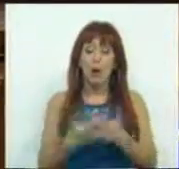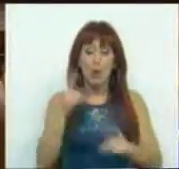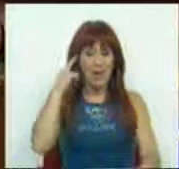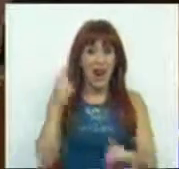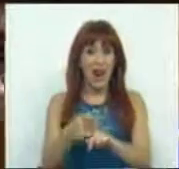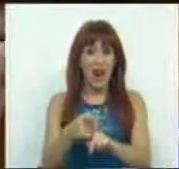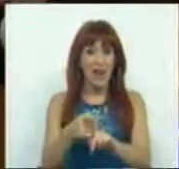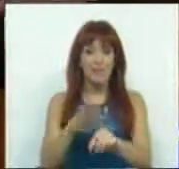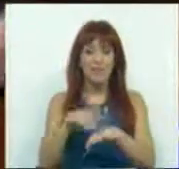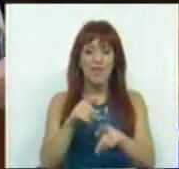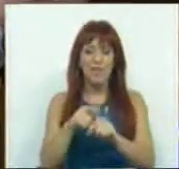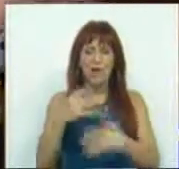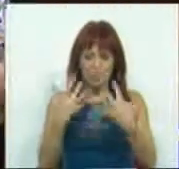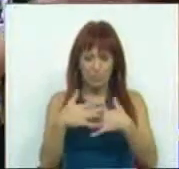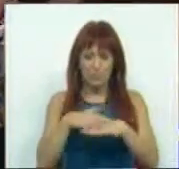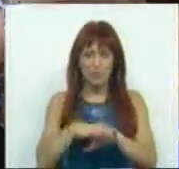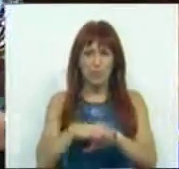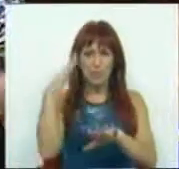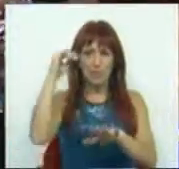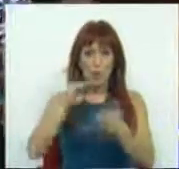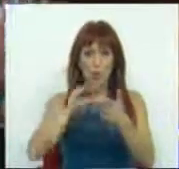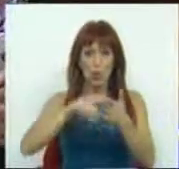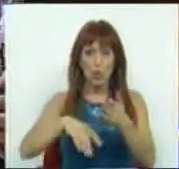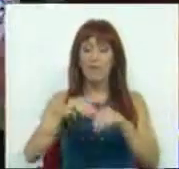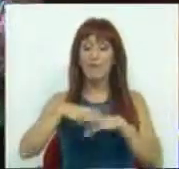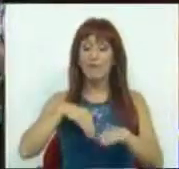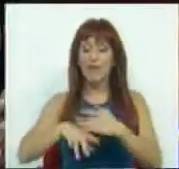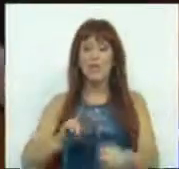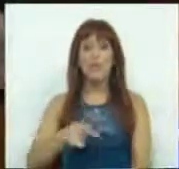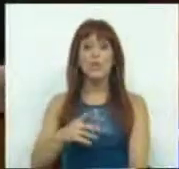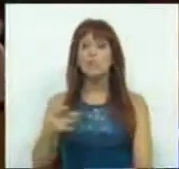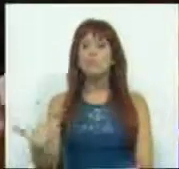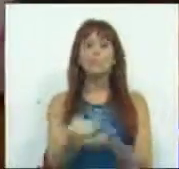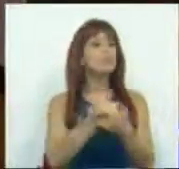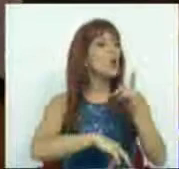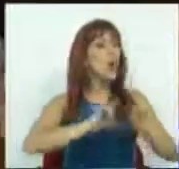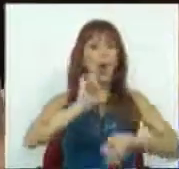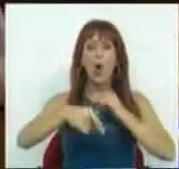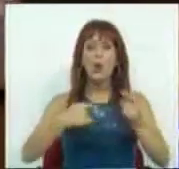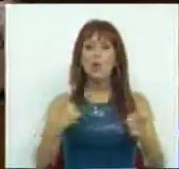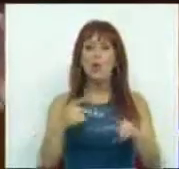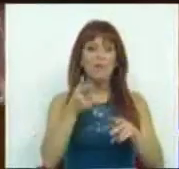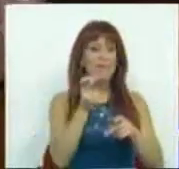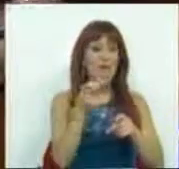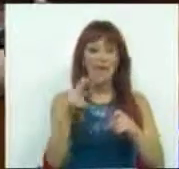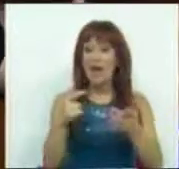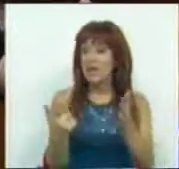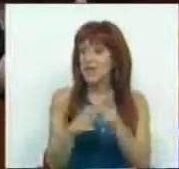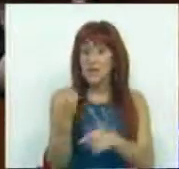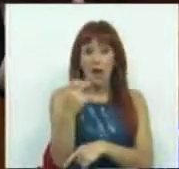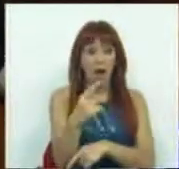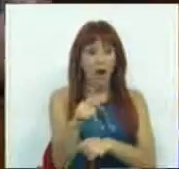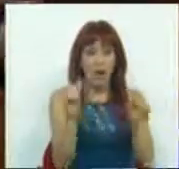nesse sentido. que se faça a integração dos professores contratados, fazendo um apuramento daquilo que são as vagas e as necessidades